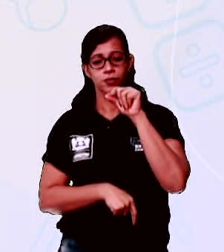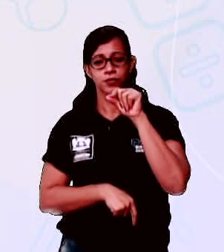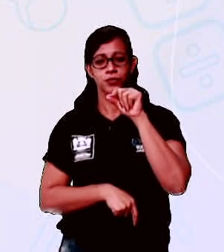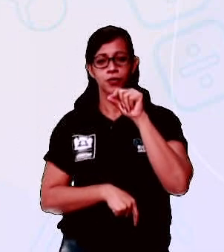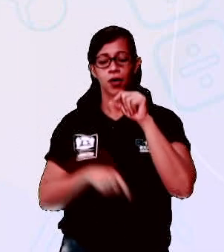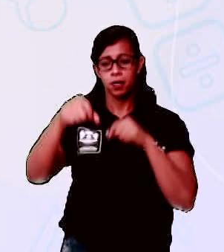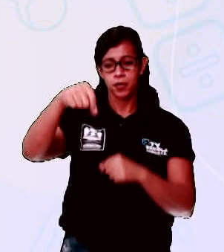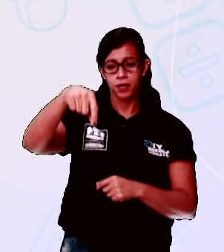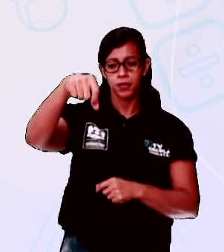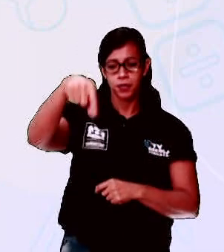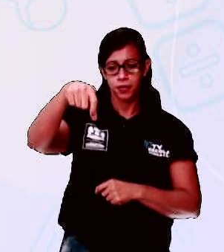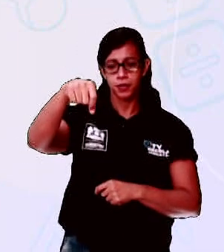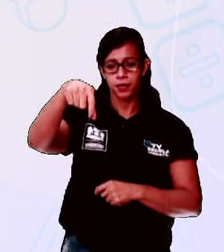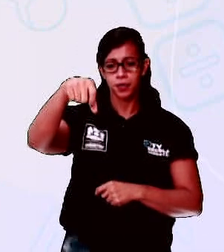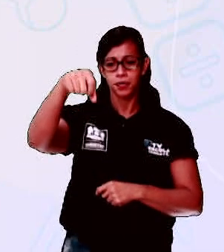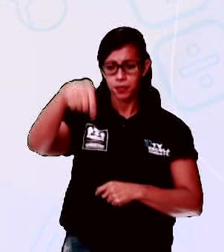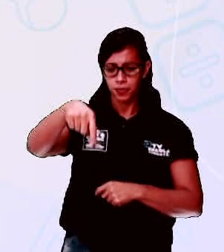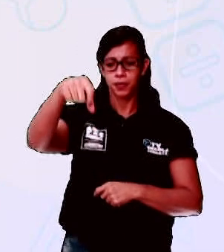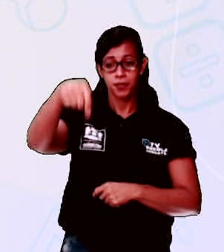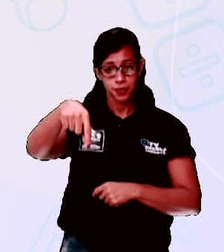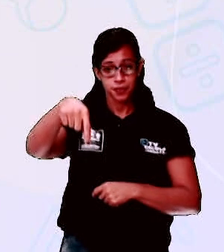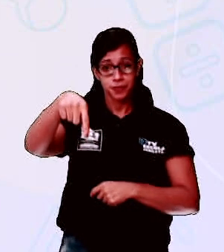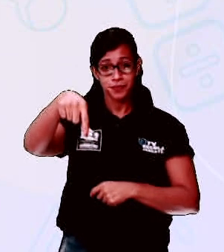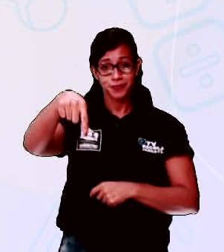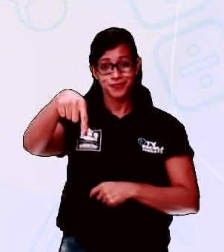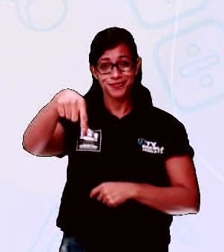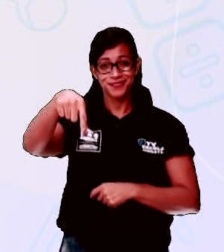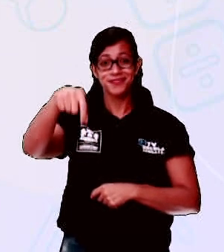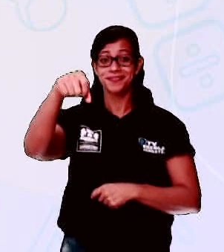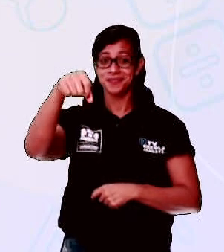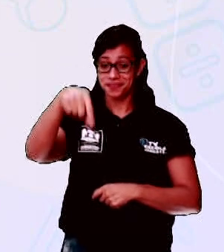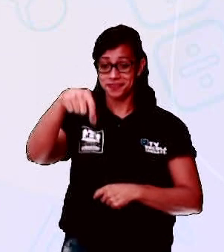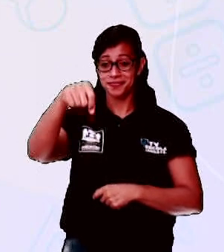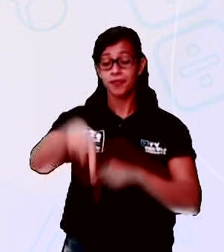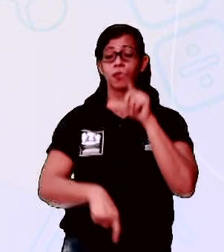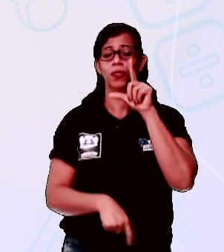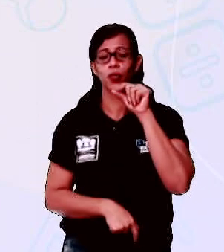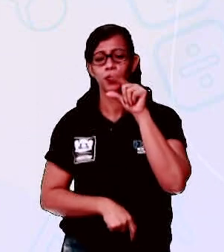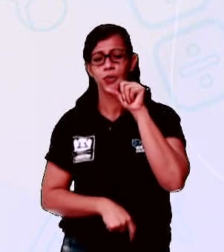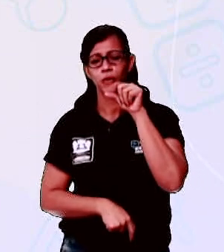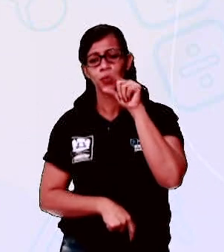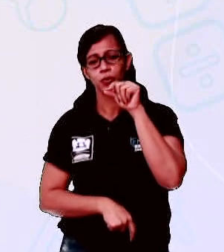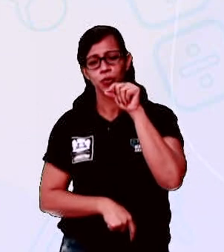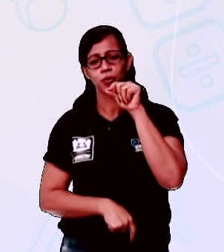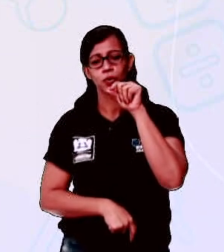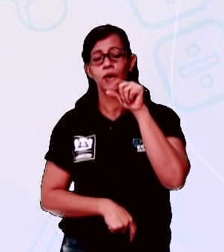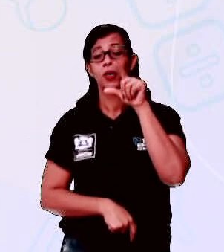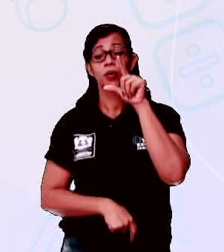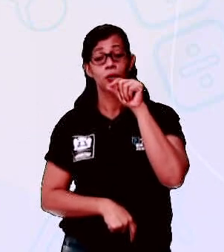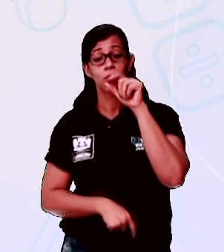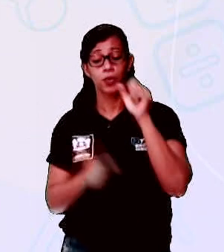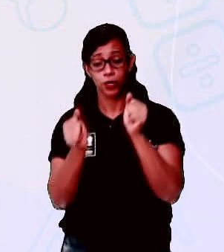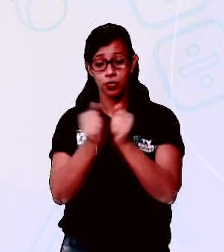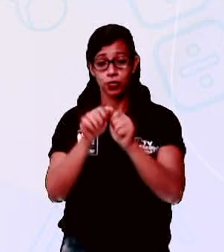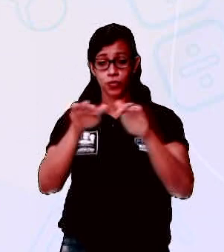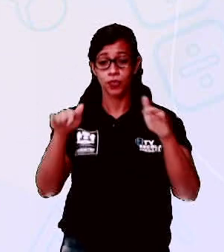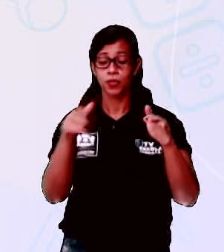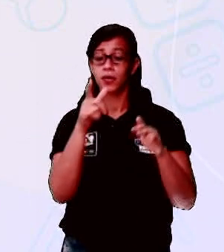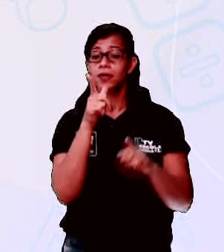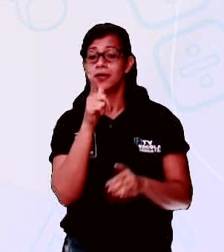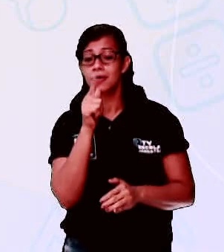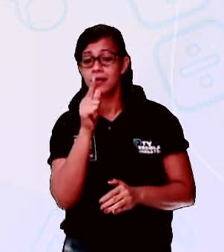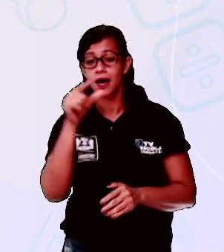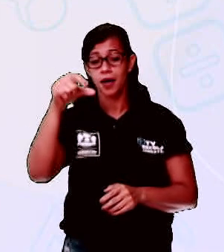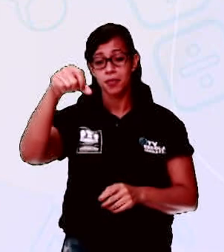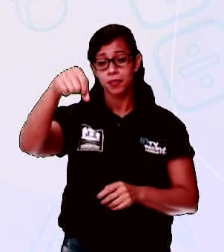Piga a pia. Pinga a pia. Olha aí, já travou minha língua. Pia o pinto. O pinto perto da pia. A pia